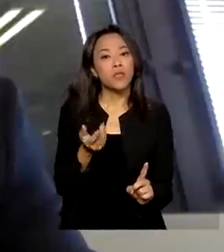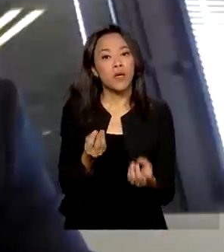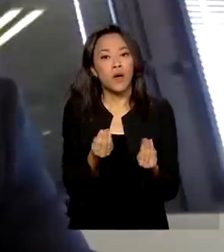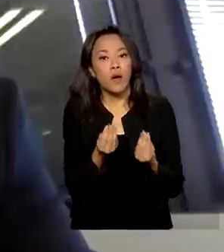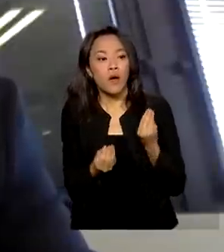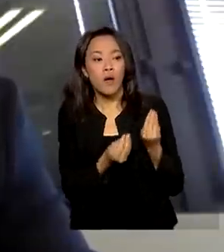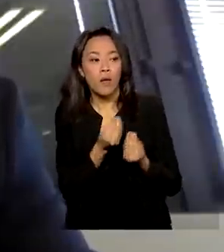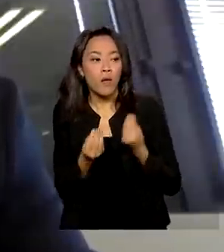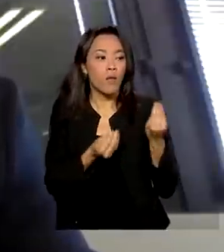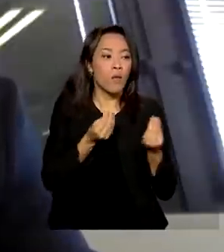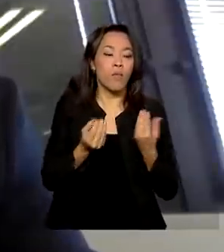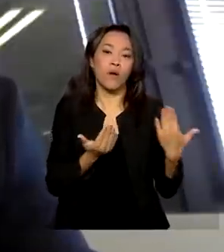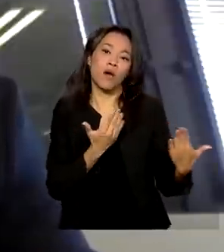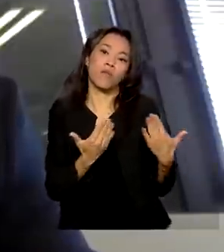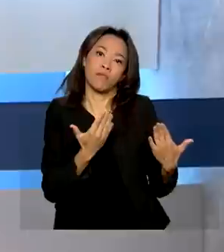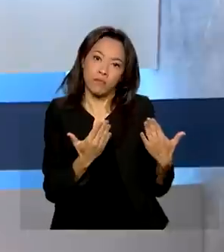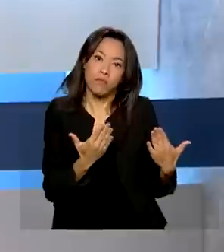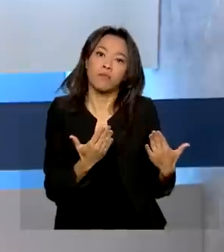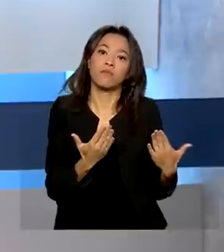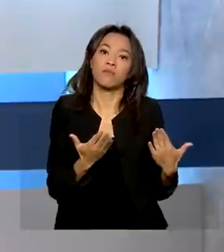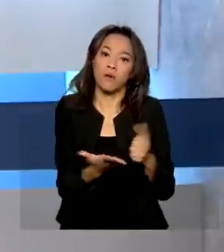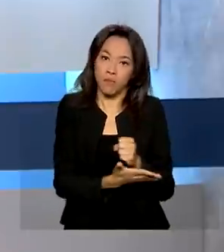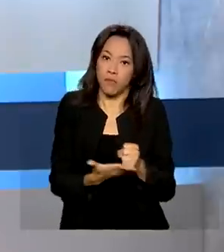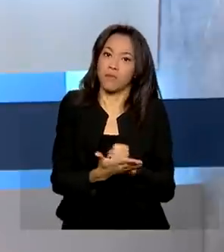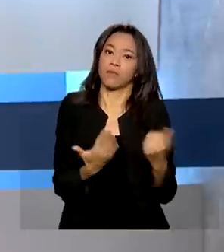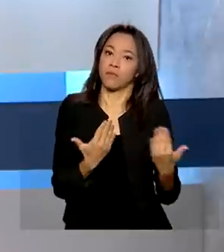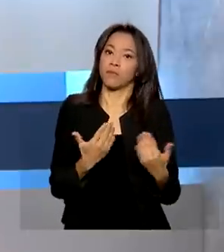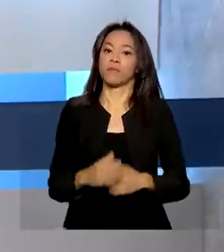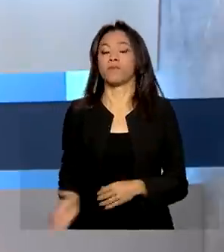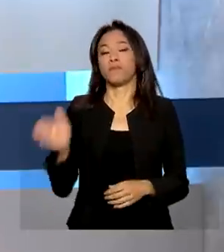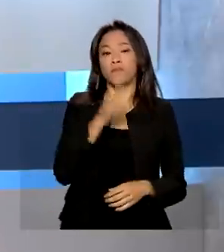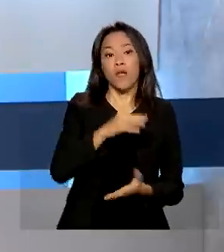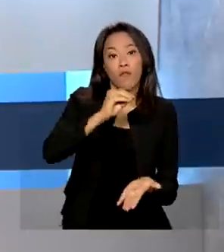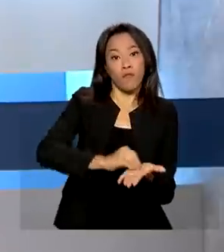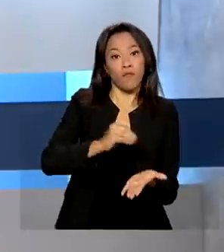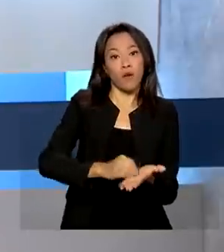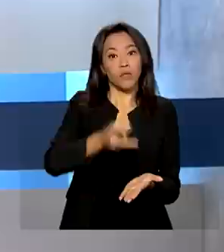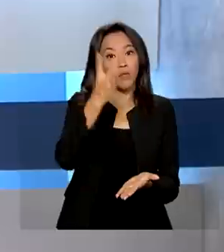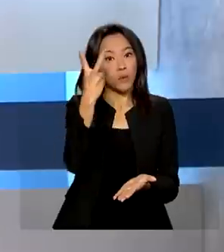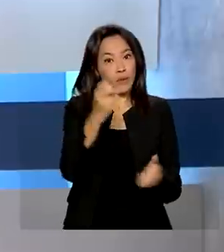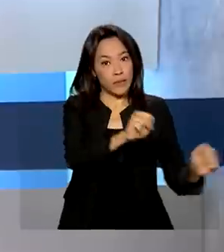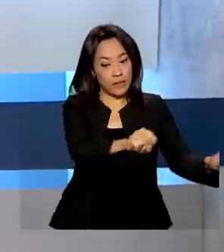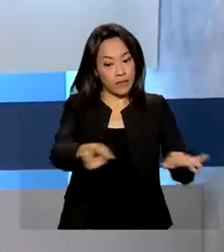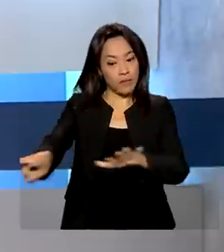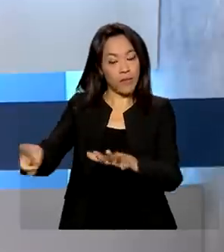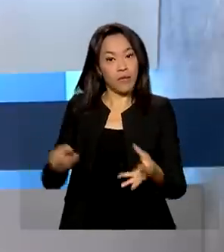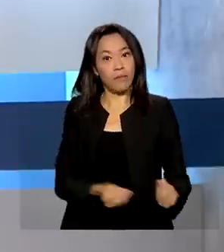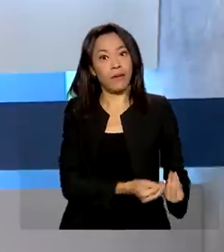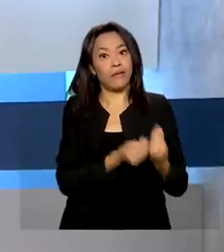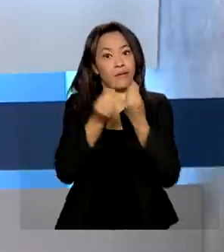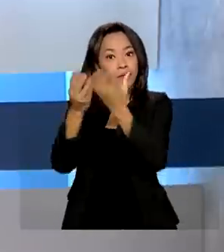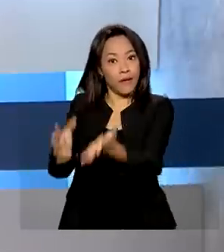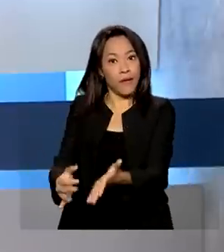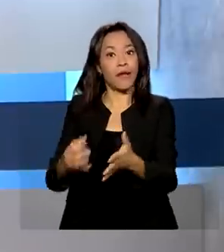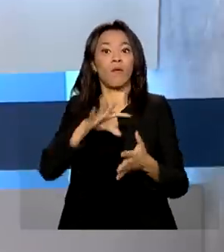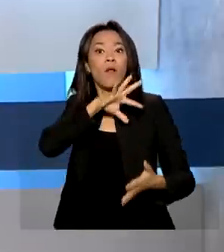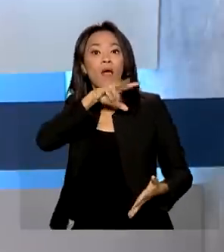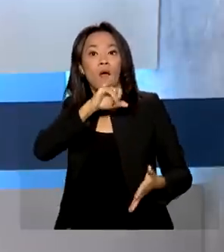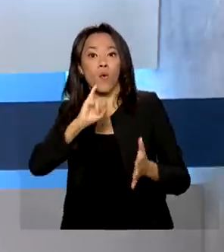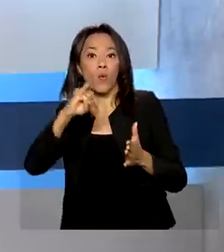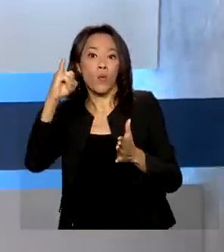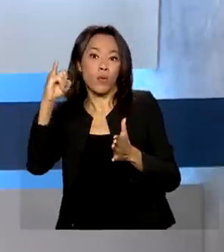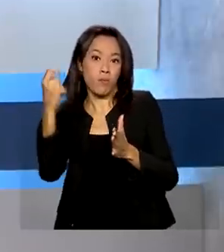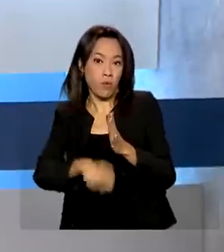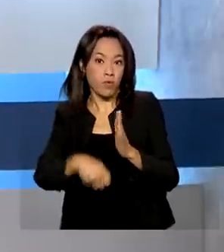de março de 2021. Faltam duas semanas para entregar o imposto de renda. E para quem ainda não enviou a